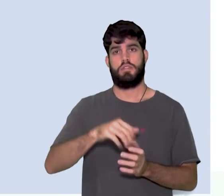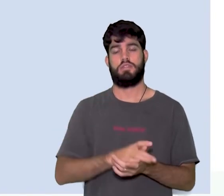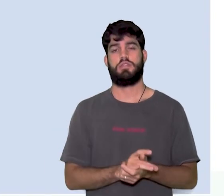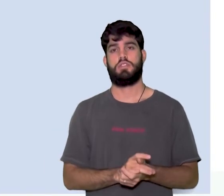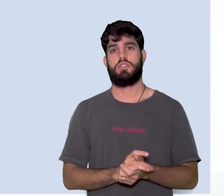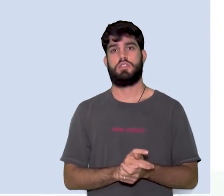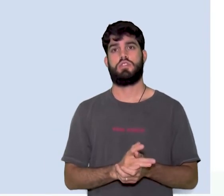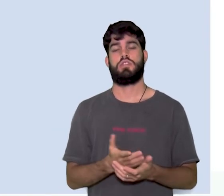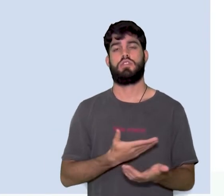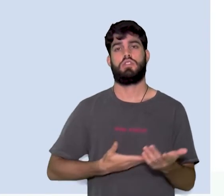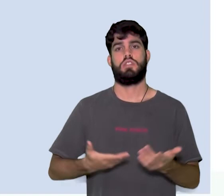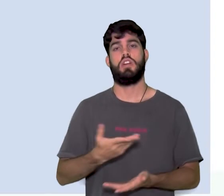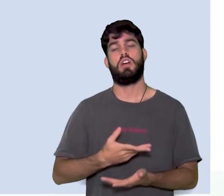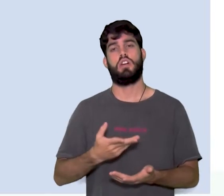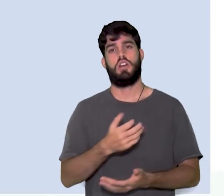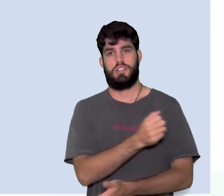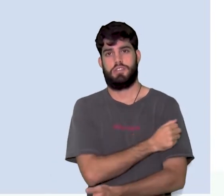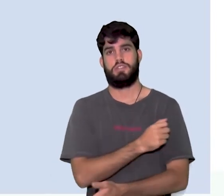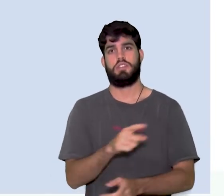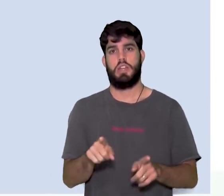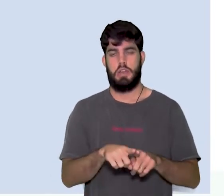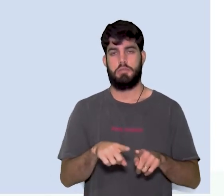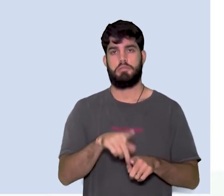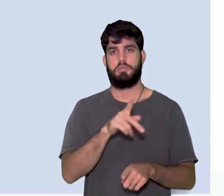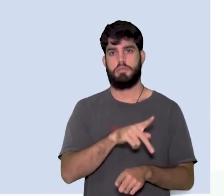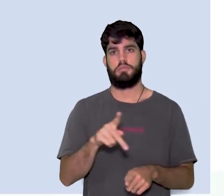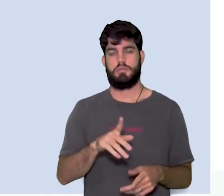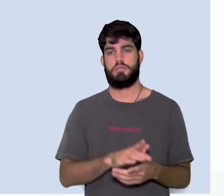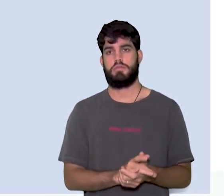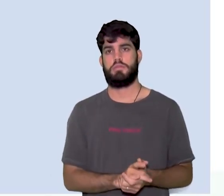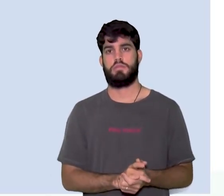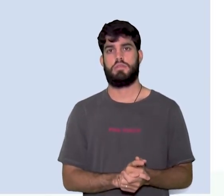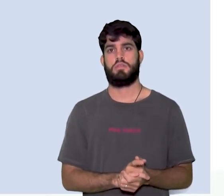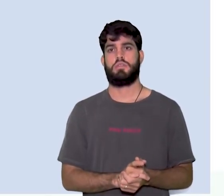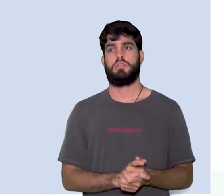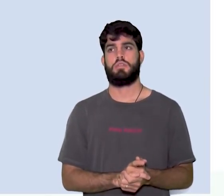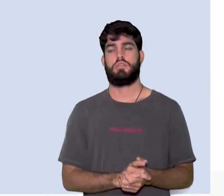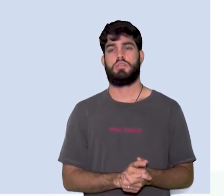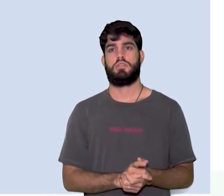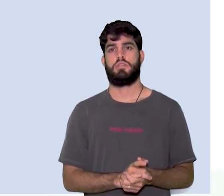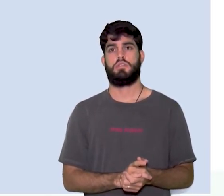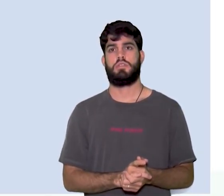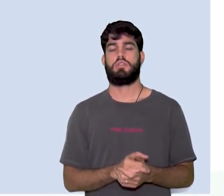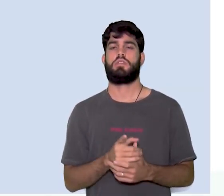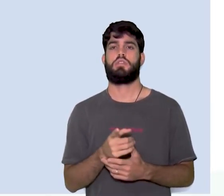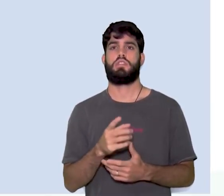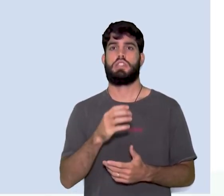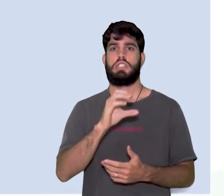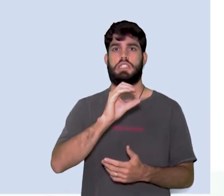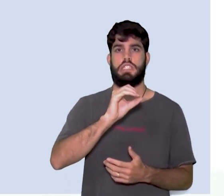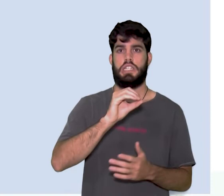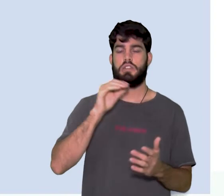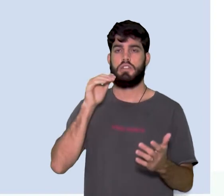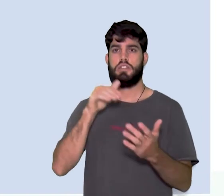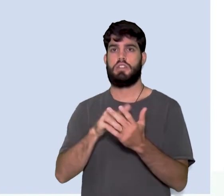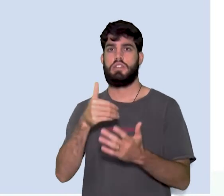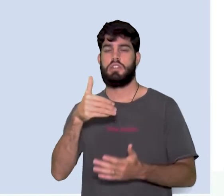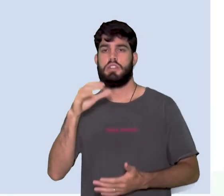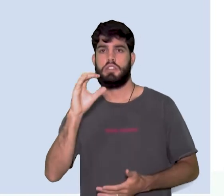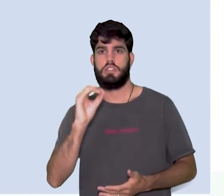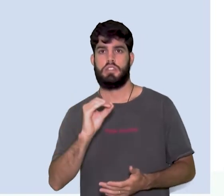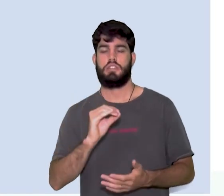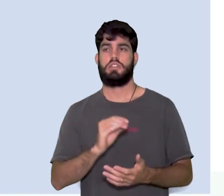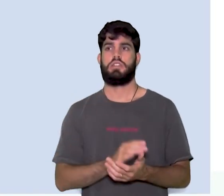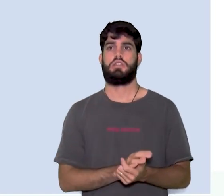colegas e professores as respostas. Vocês iriam escalar de 0 a 10 em